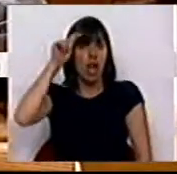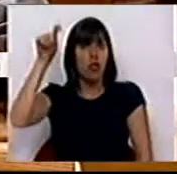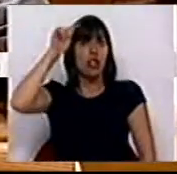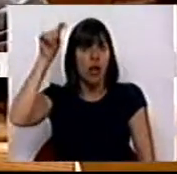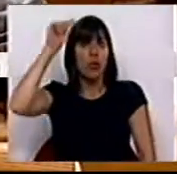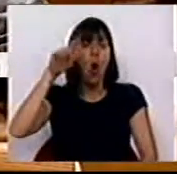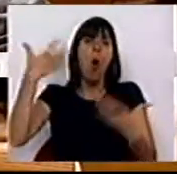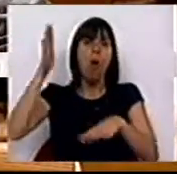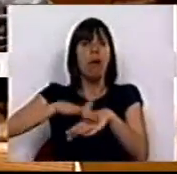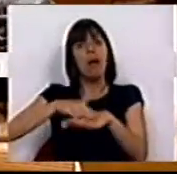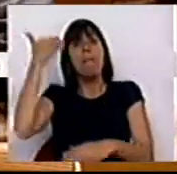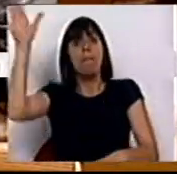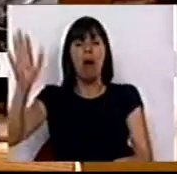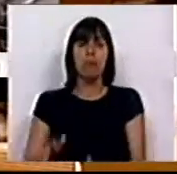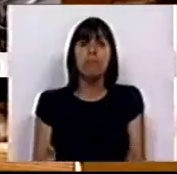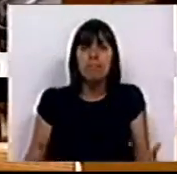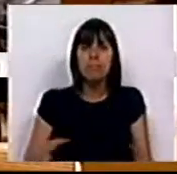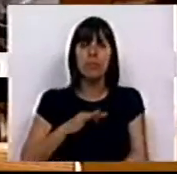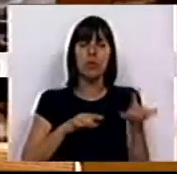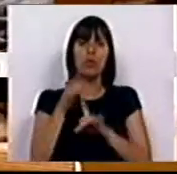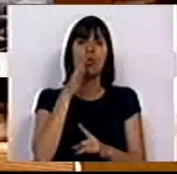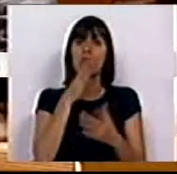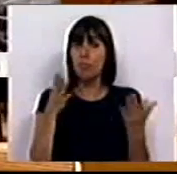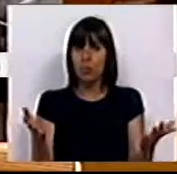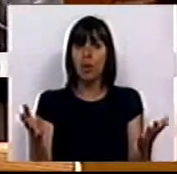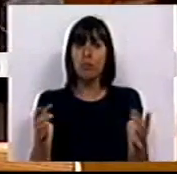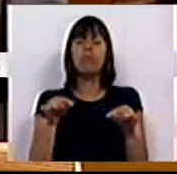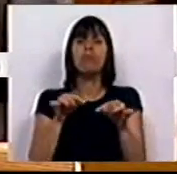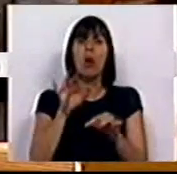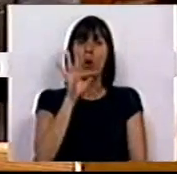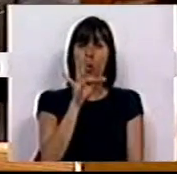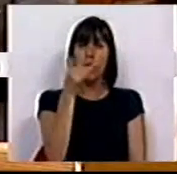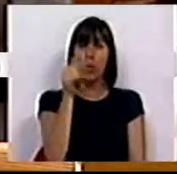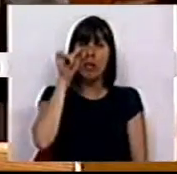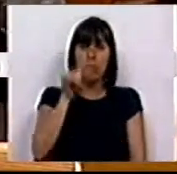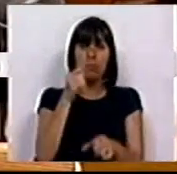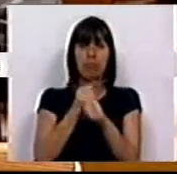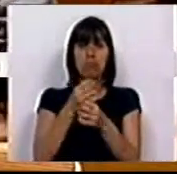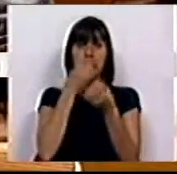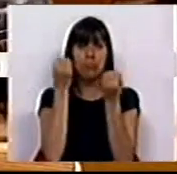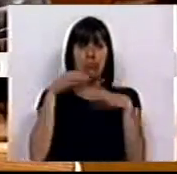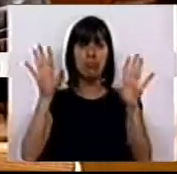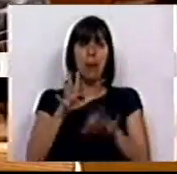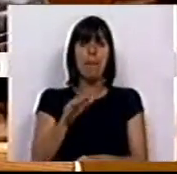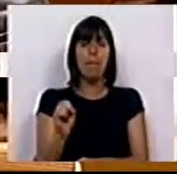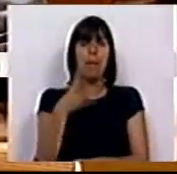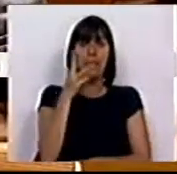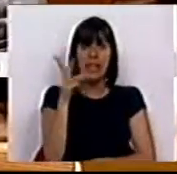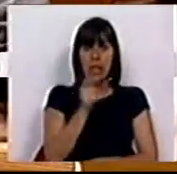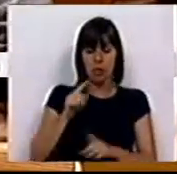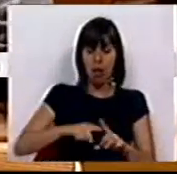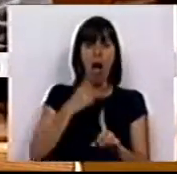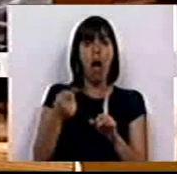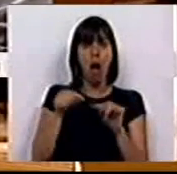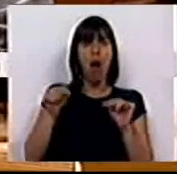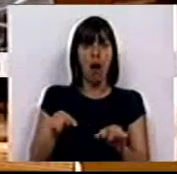estágio ou a imigração. Pois, Sras. e Srs. Deputados, aqueles 42 mil postos de trabalho perdidos no primeiro trimestre deste